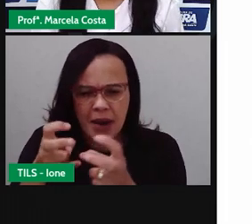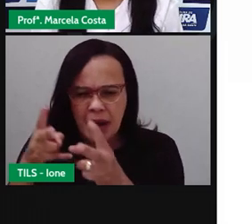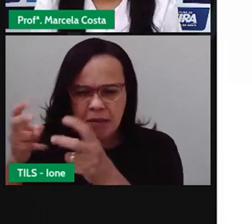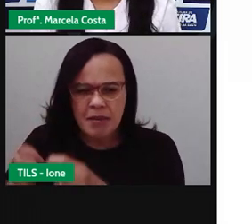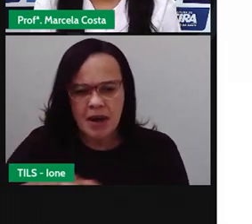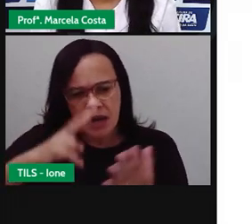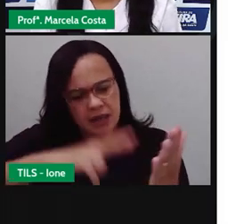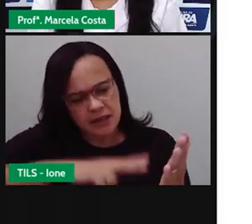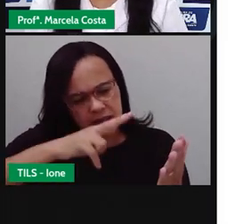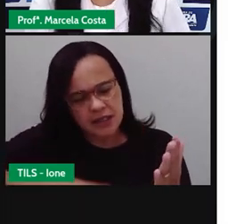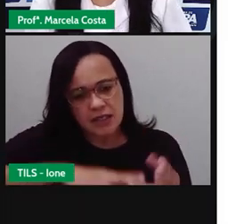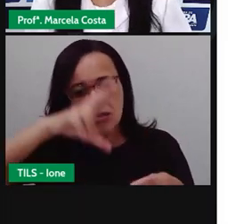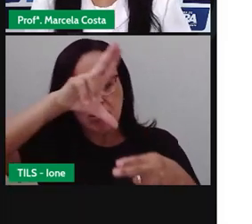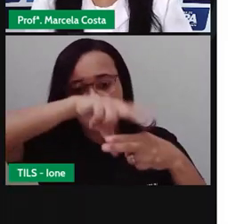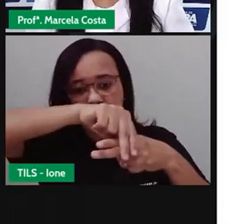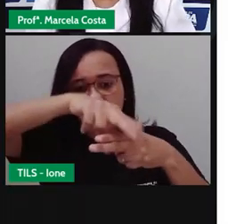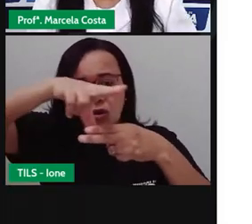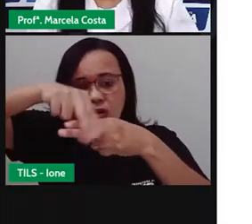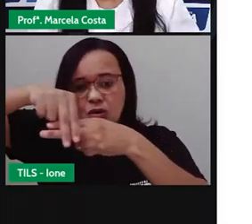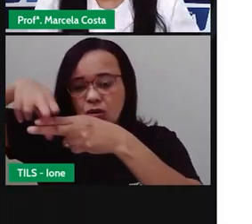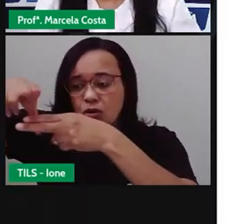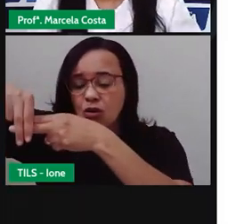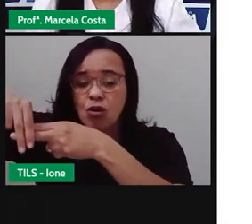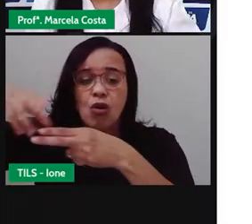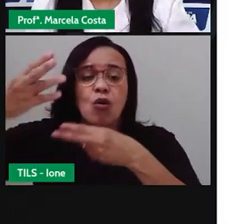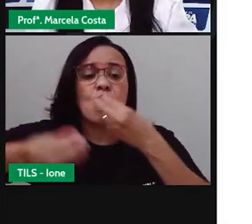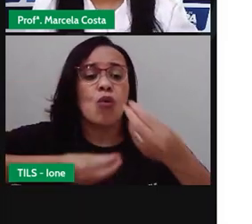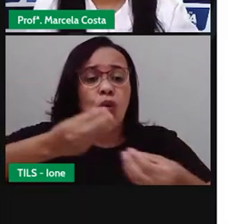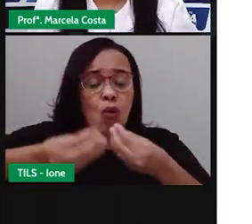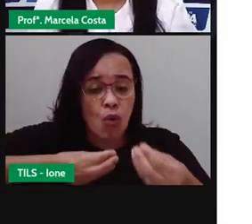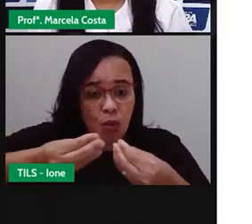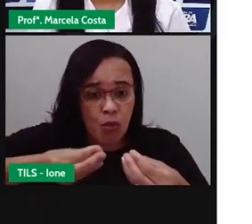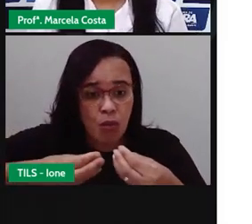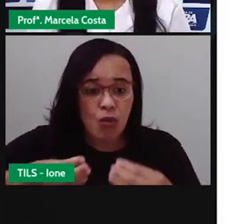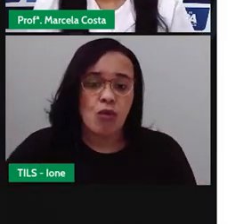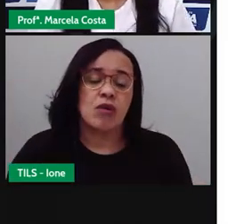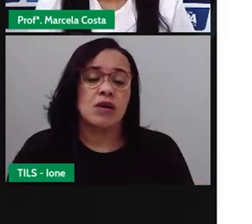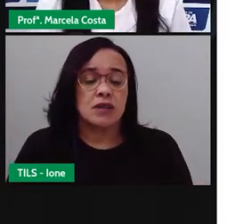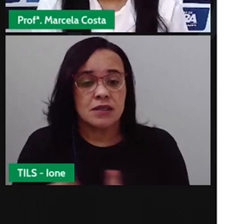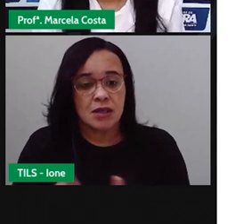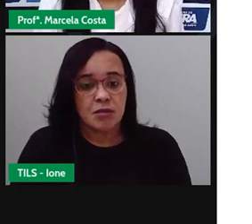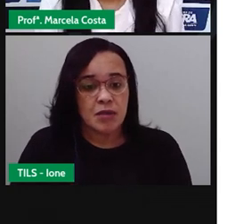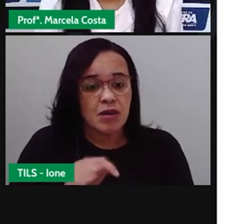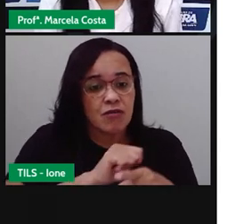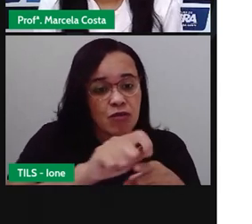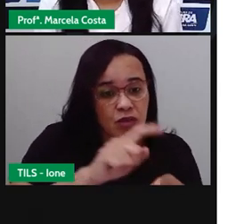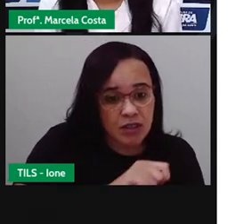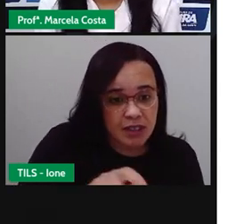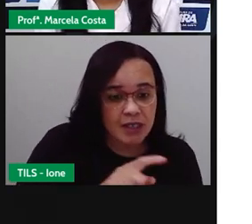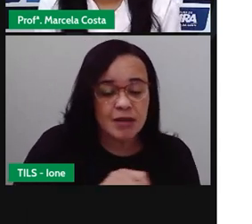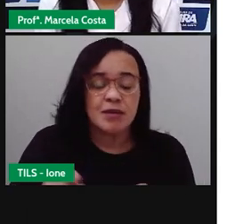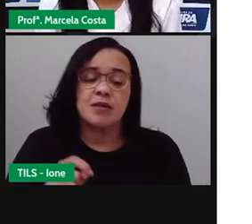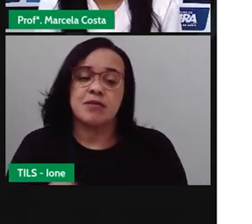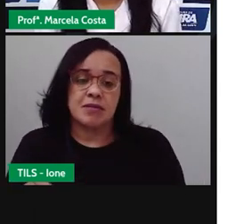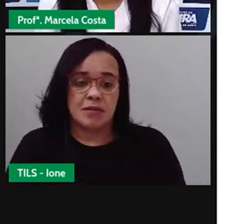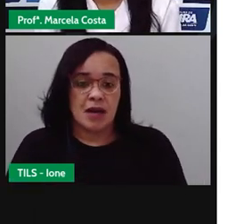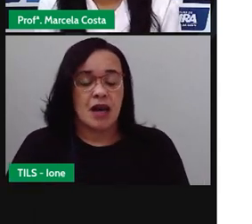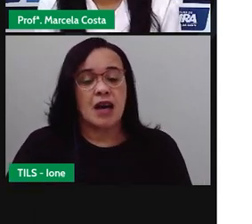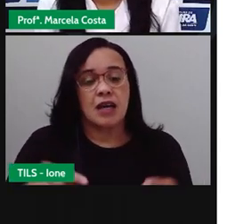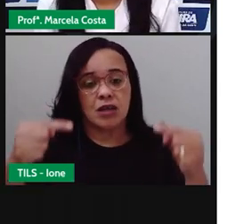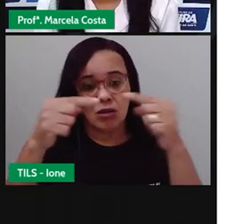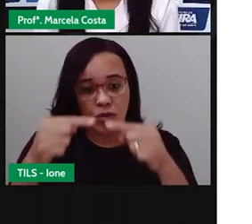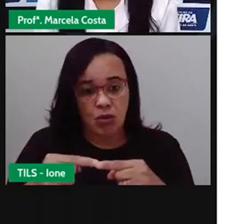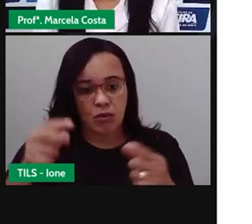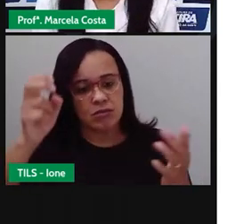reconhecer a correspondência dos fulminas com as suas representações escritas,